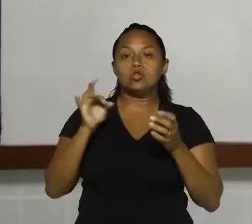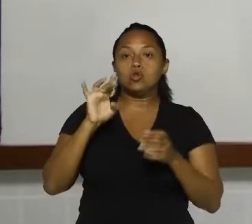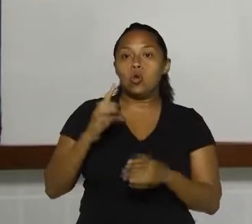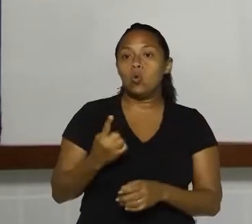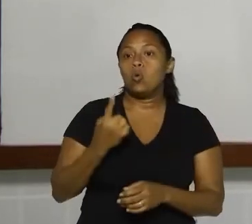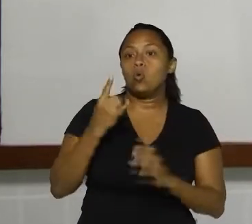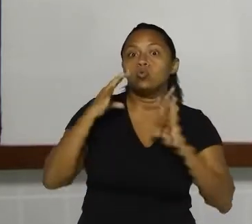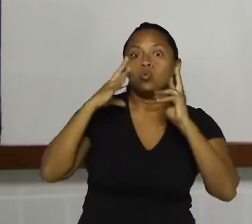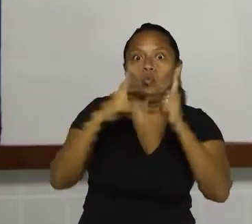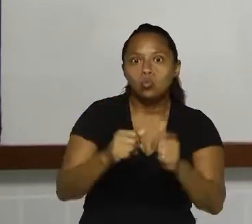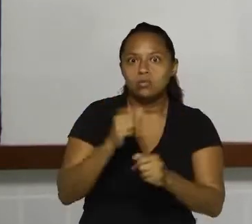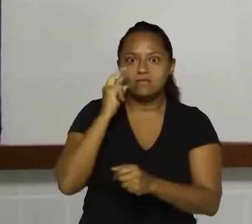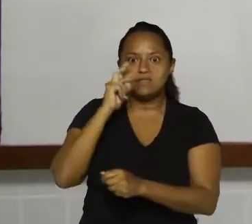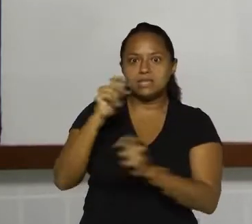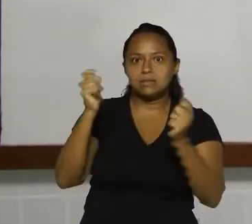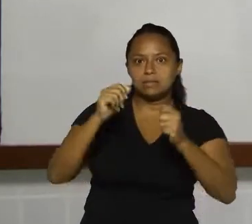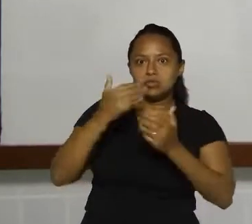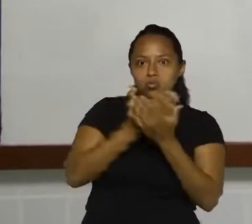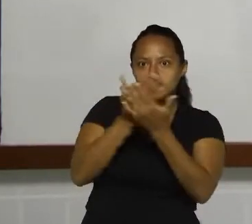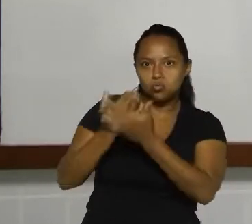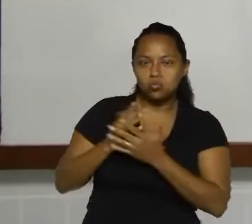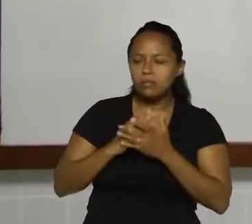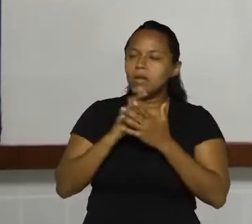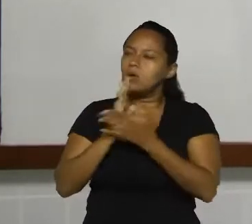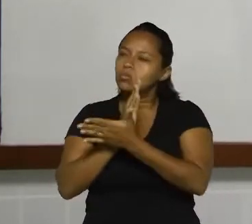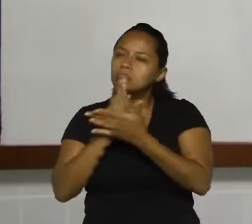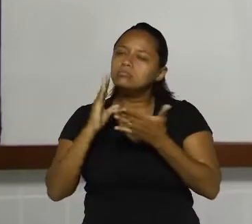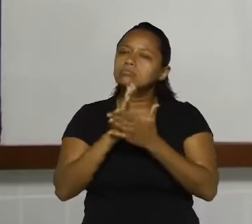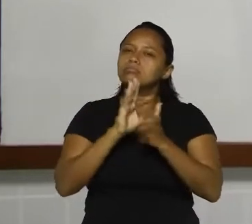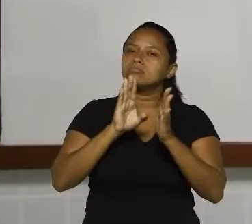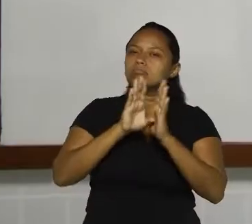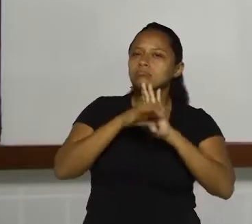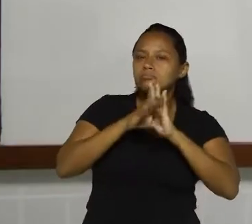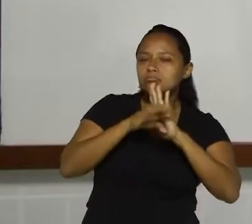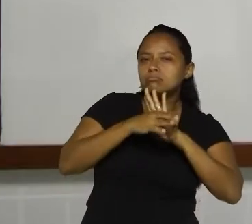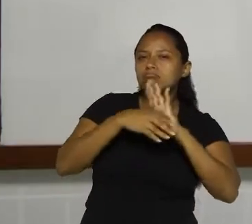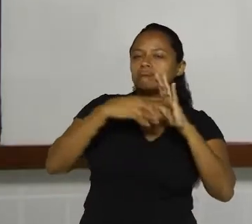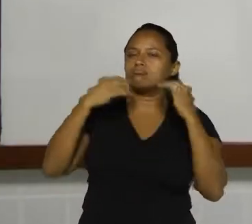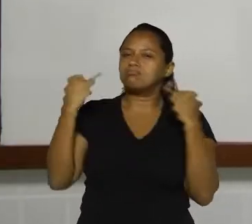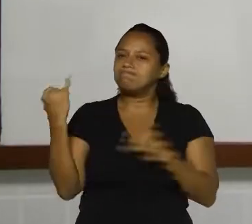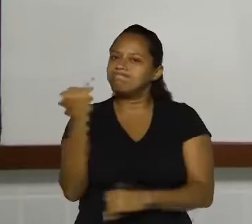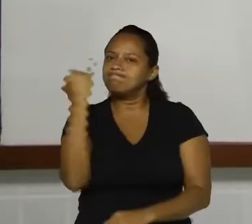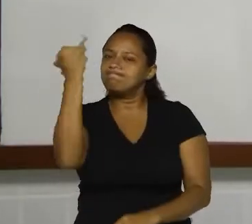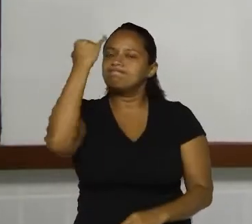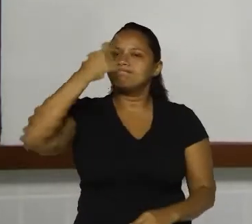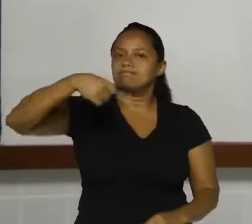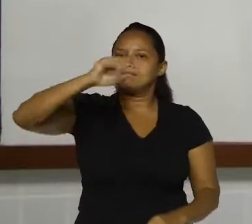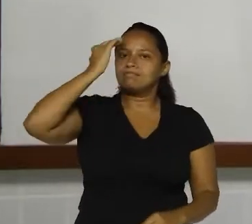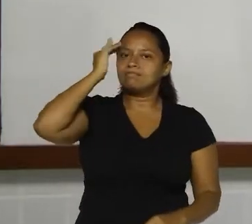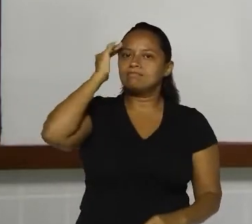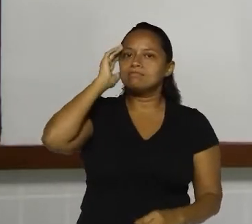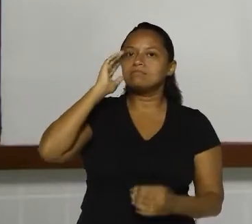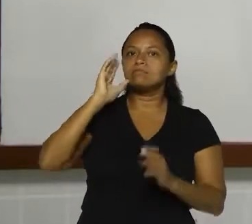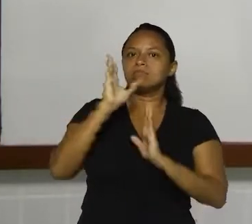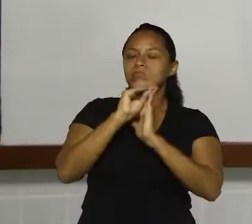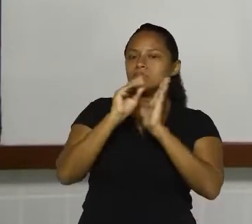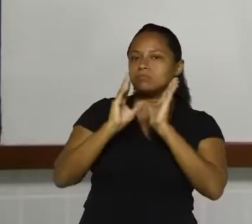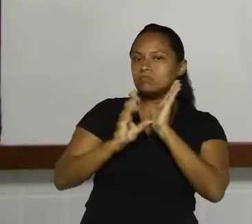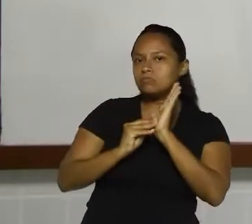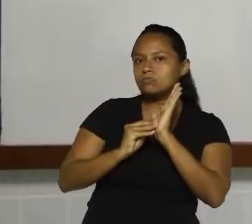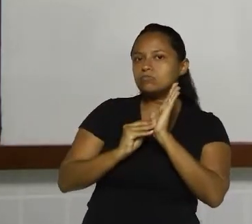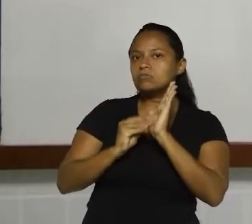vamos ver tudo de uma vez. Vamos trabalhar alguns conceitos fundamentais para que vocês compreendam os conteúdos.